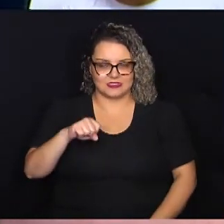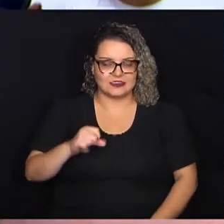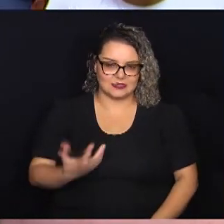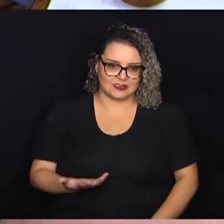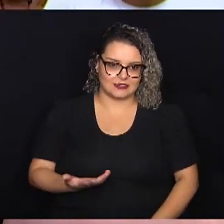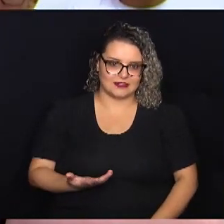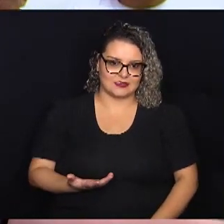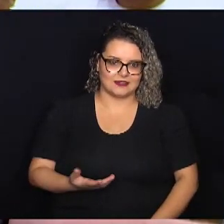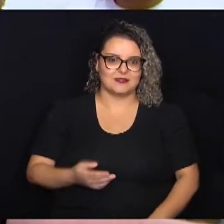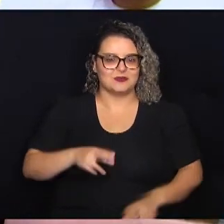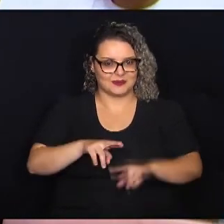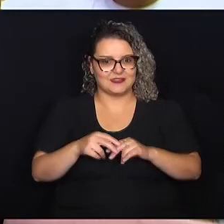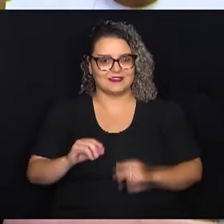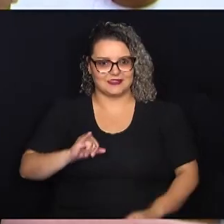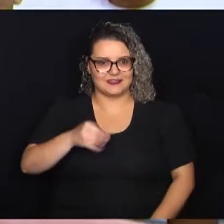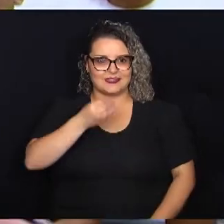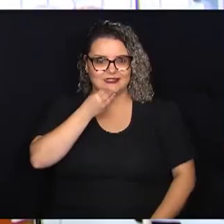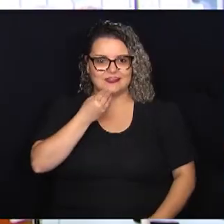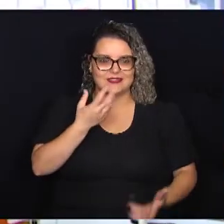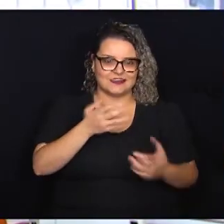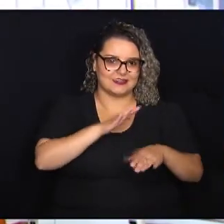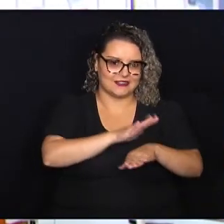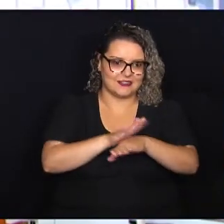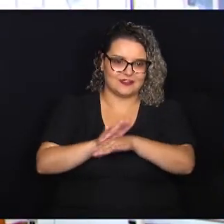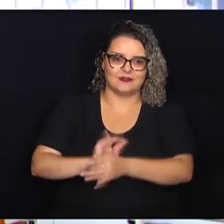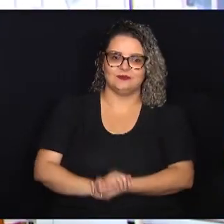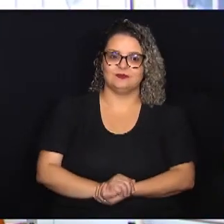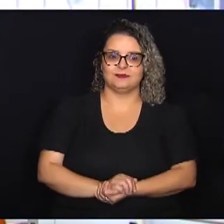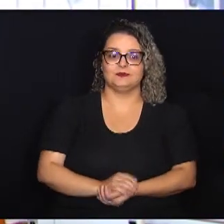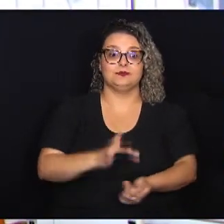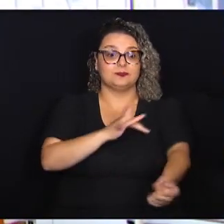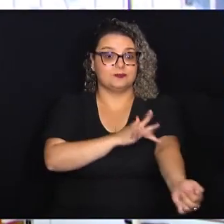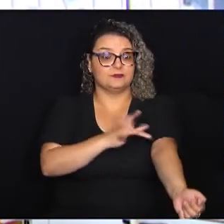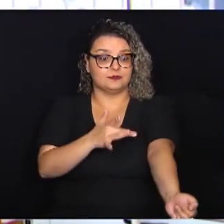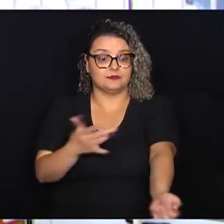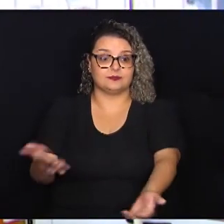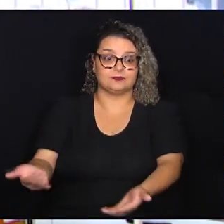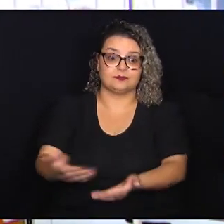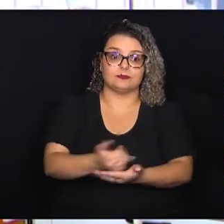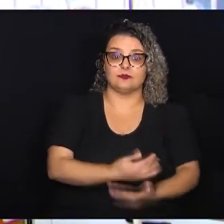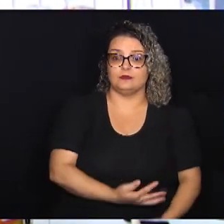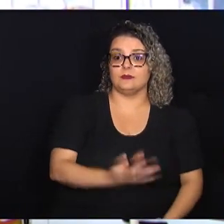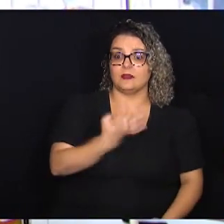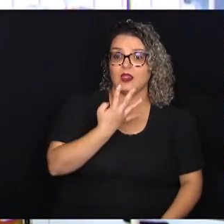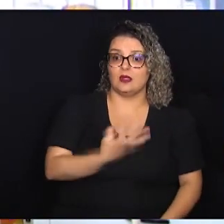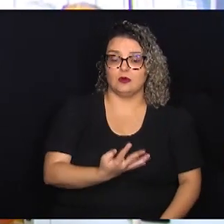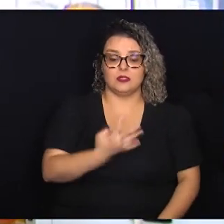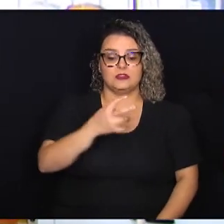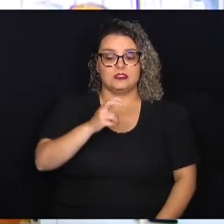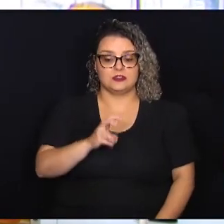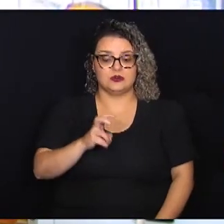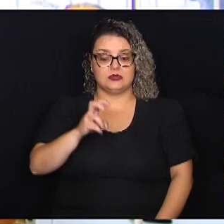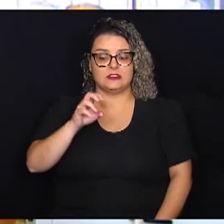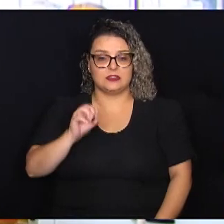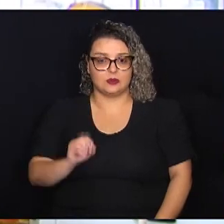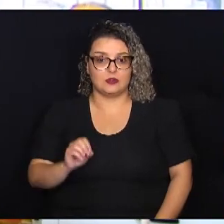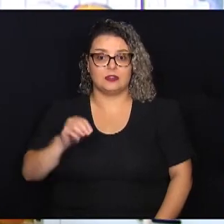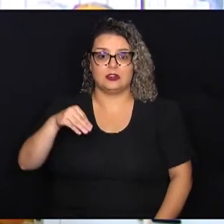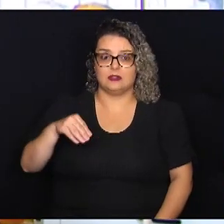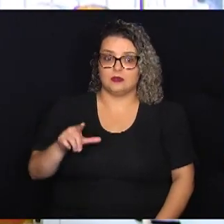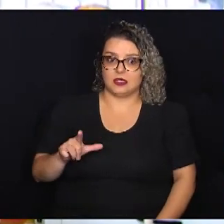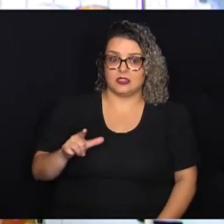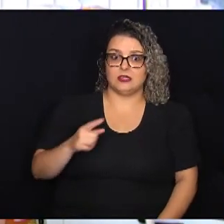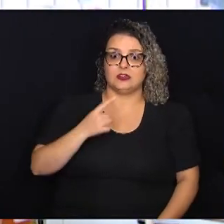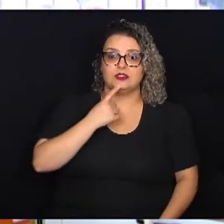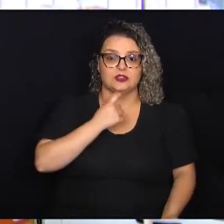E por isso surgiu a oportunidade, eu quero ajudar. Com a doação, são coletados 450 ml de sangue. Além disso,